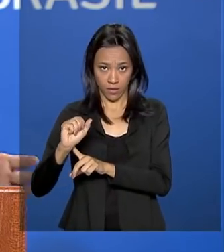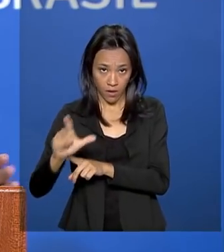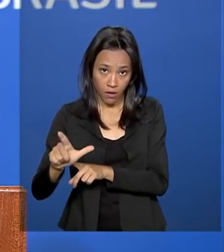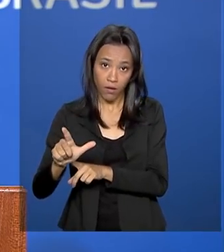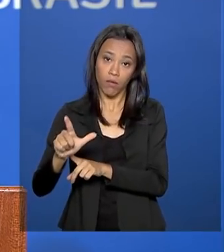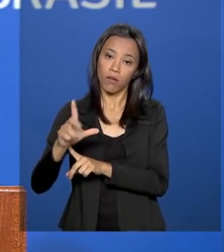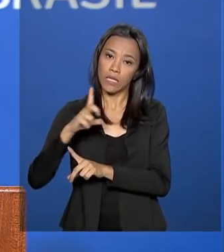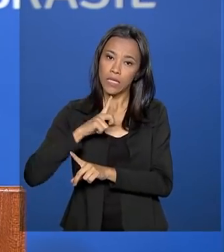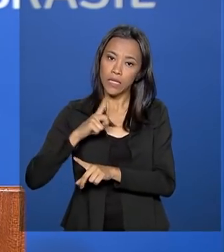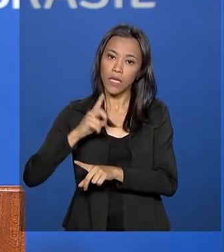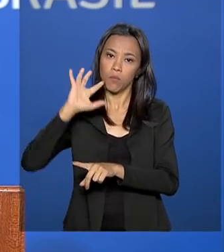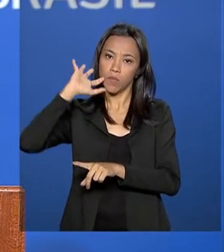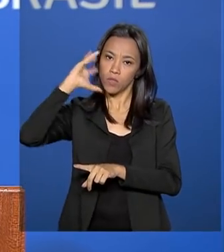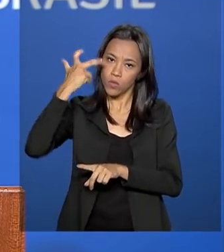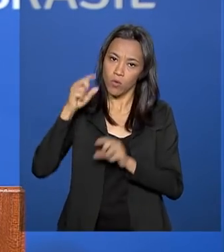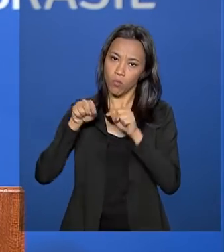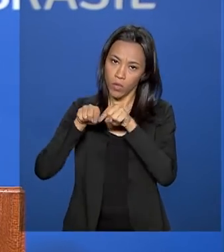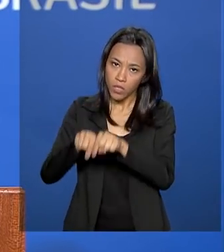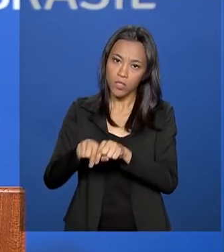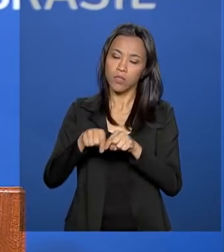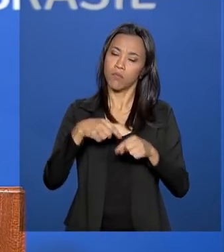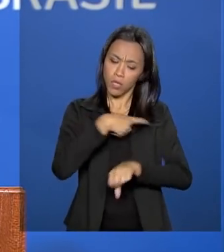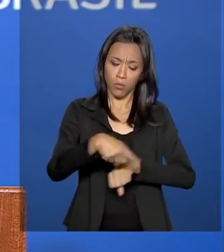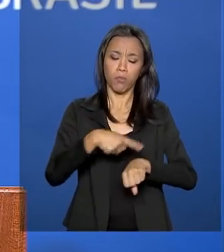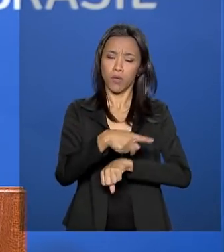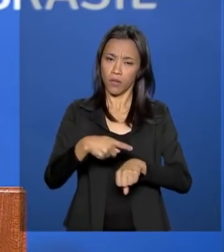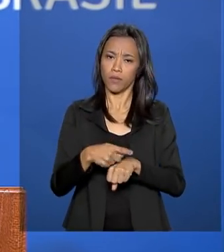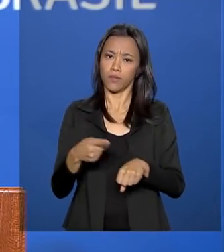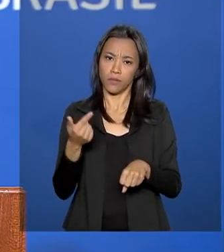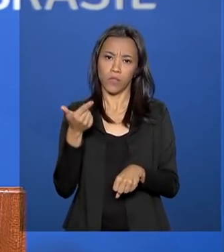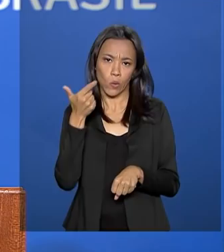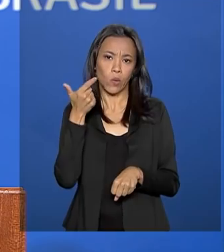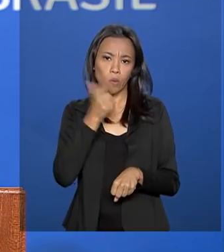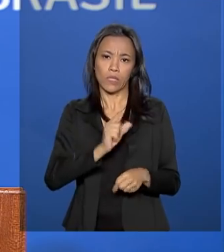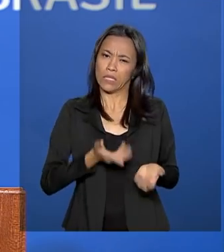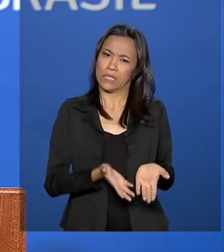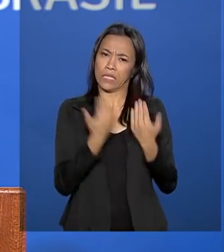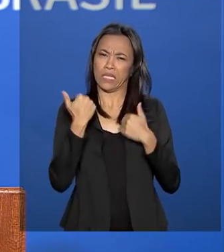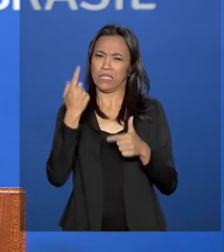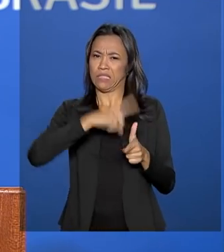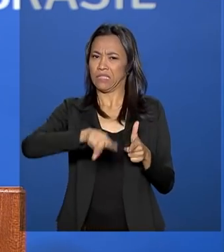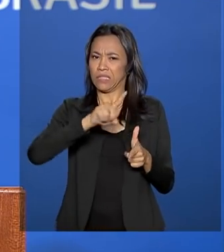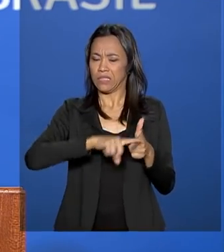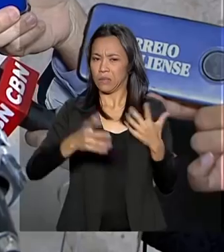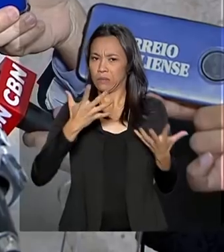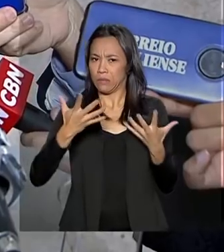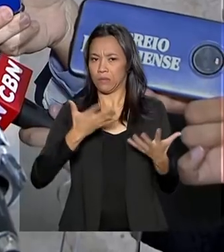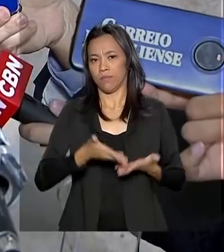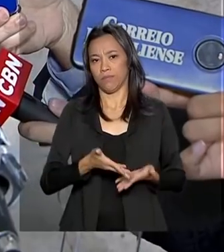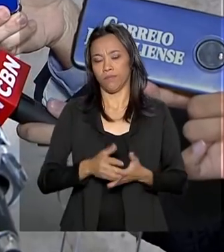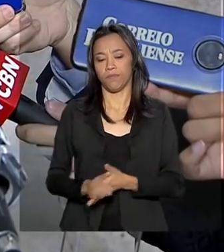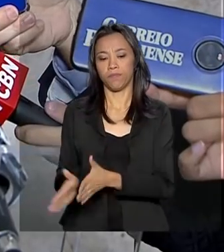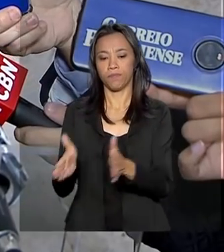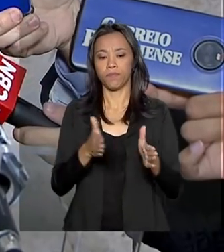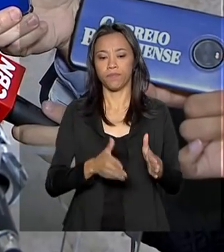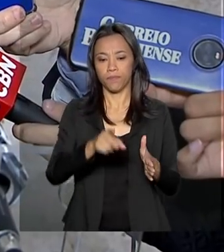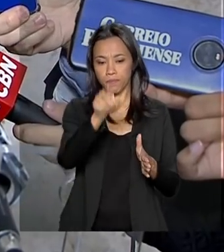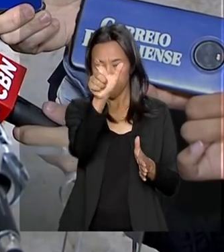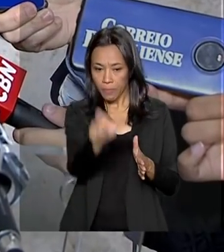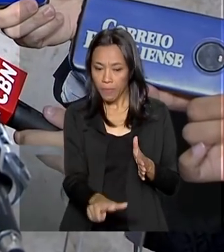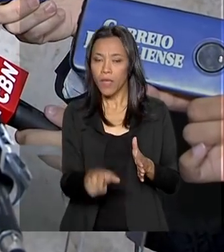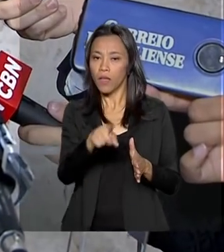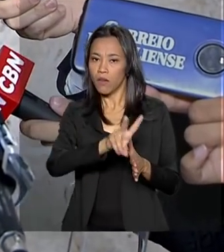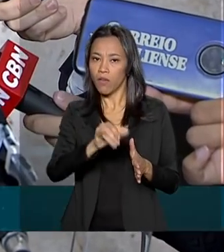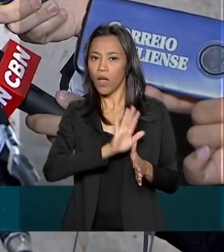uma solução para ela, para que o Brasil realmente saia da situação bastante complicada que se encontra. Eu não me considero em condições de